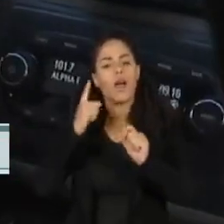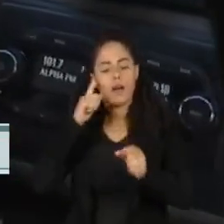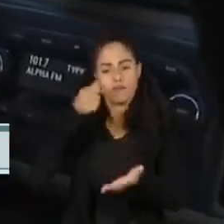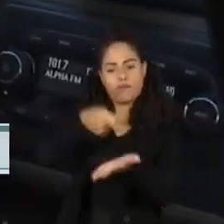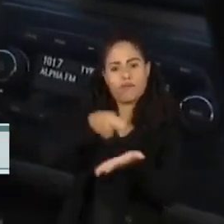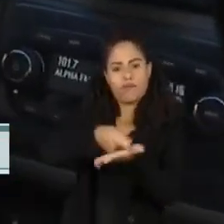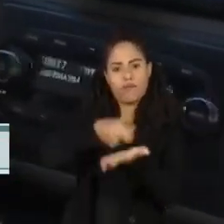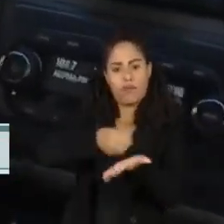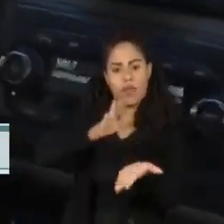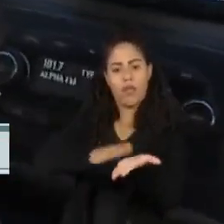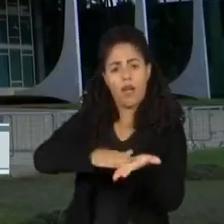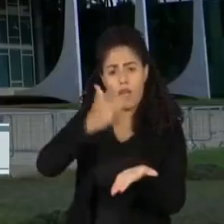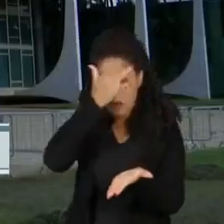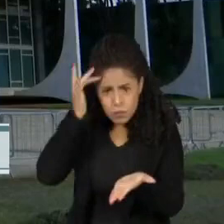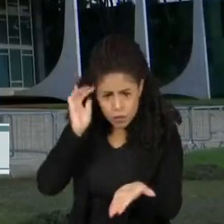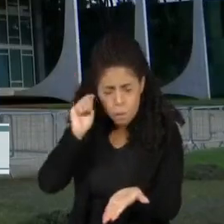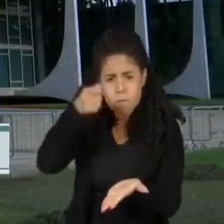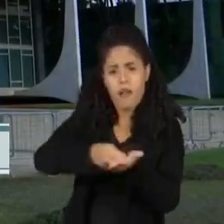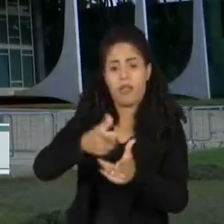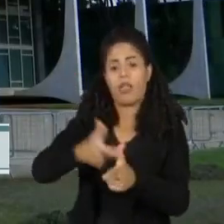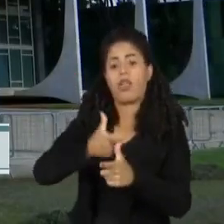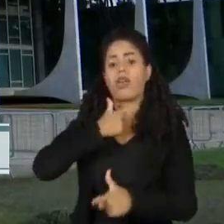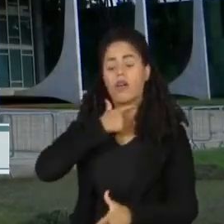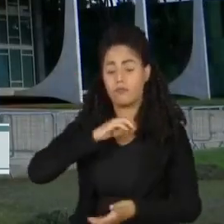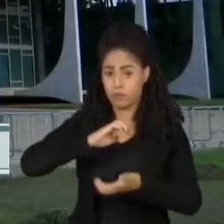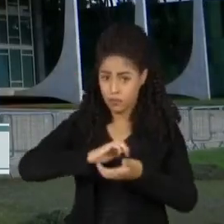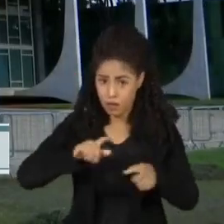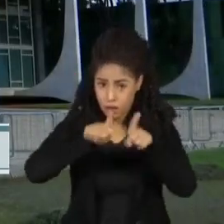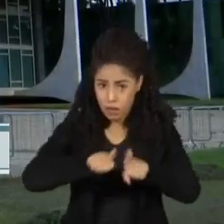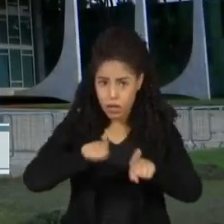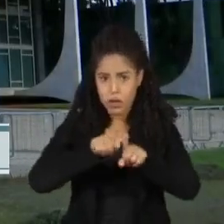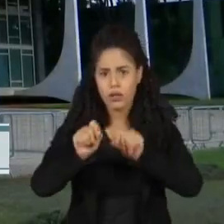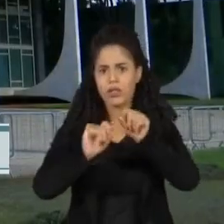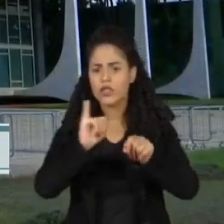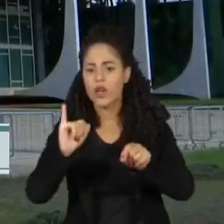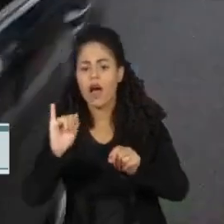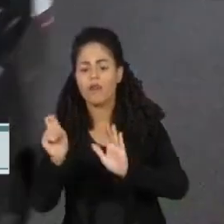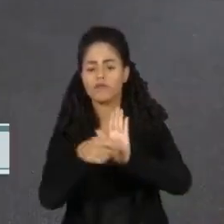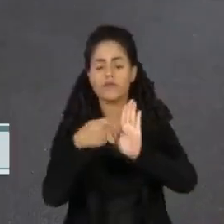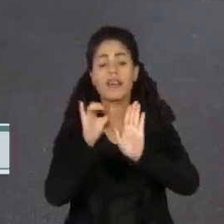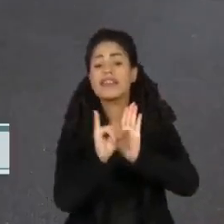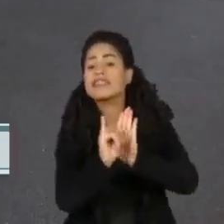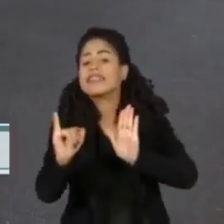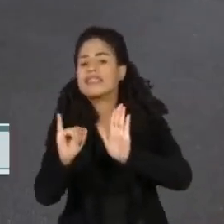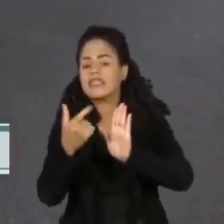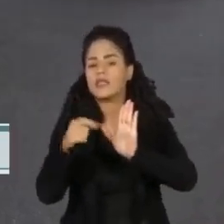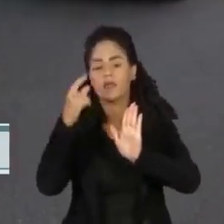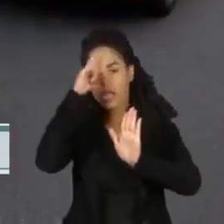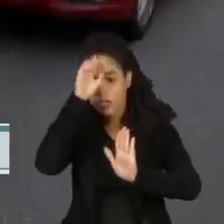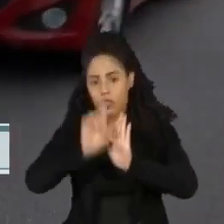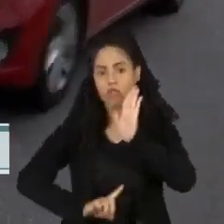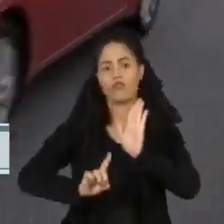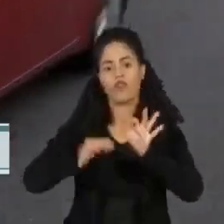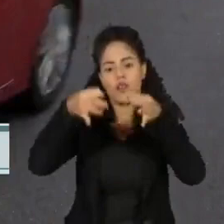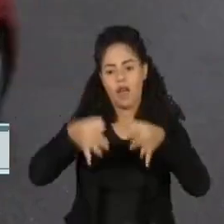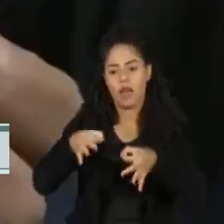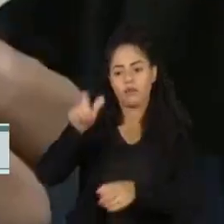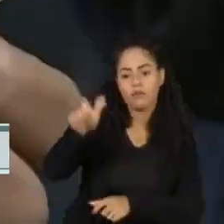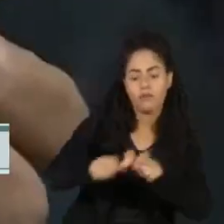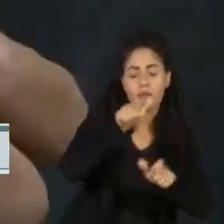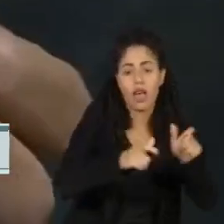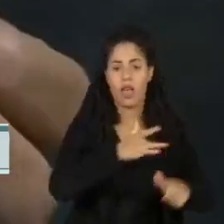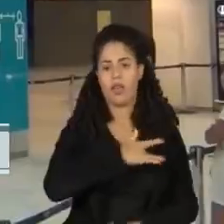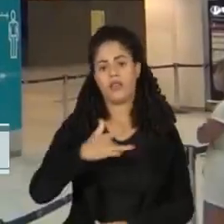de obrigar o pagamento de dívidas. Segundo o STF, as sanções só podem ser aplicadas se não afetarem direitos fundamentais, como